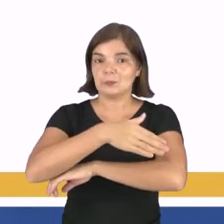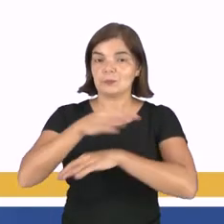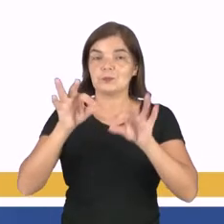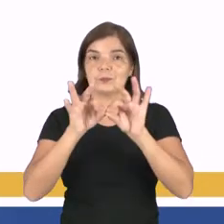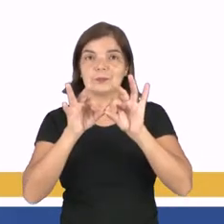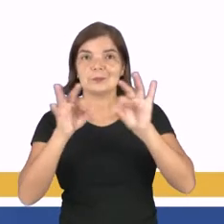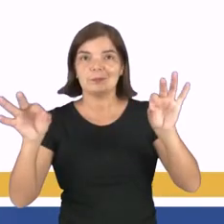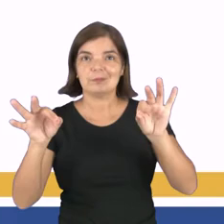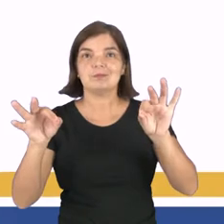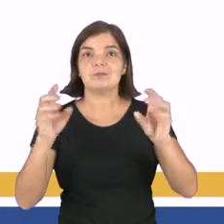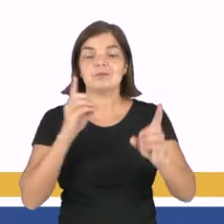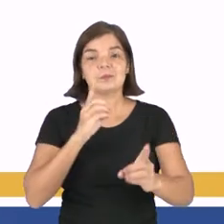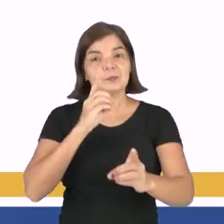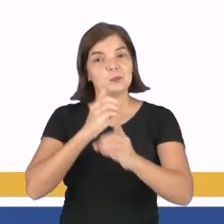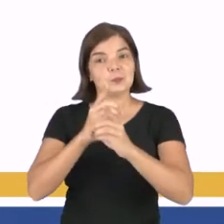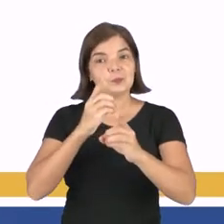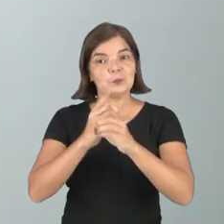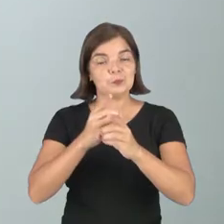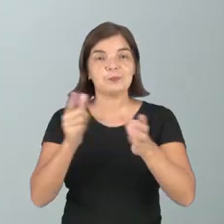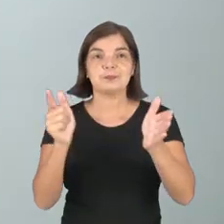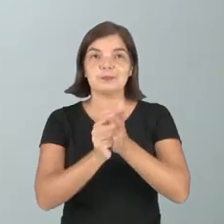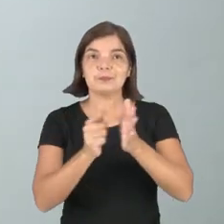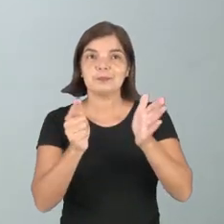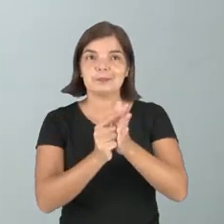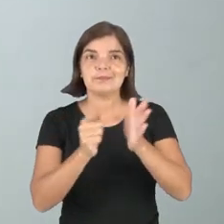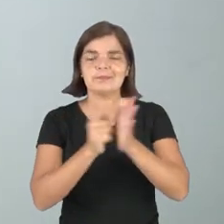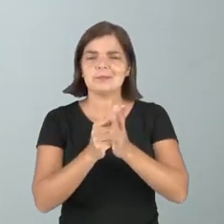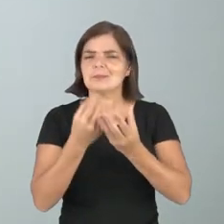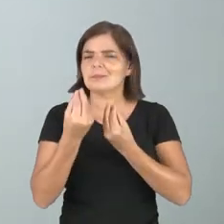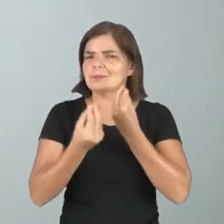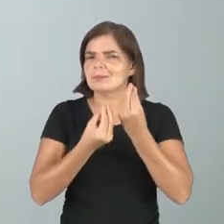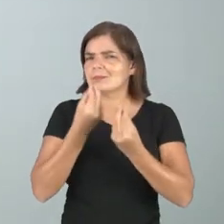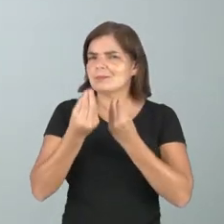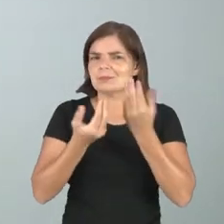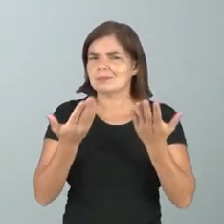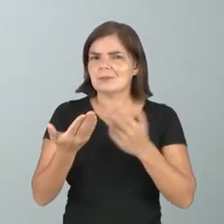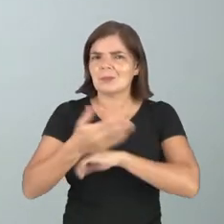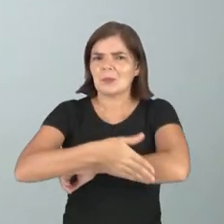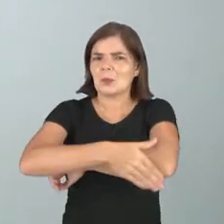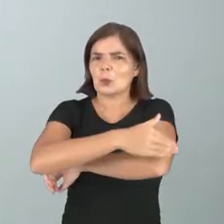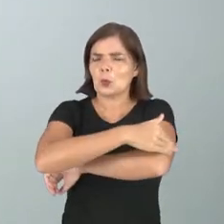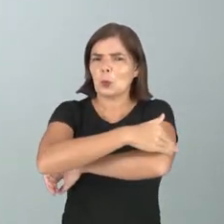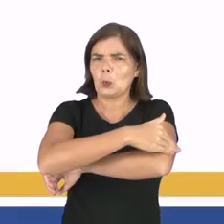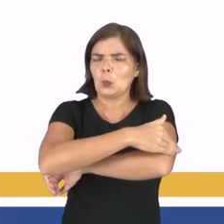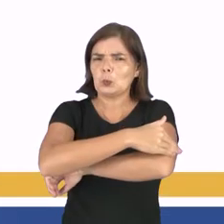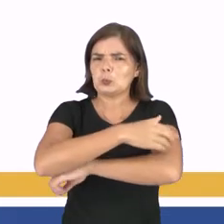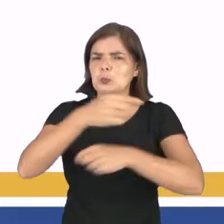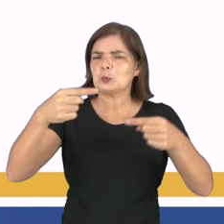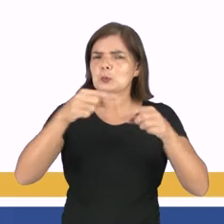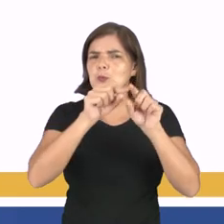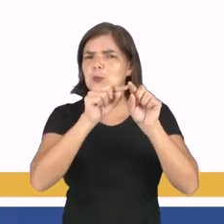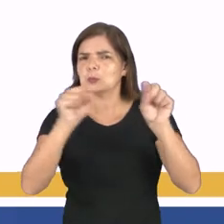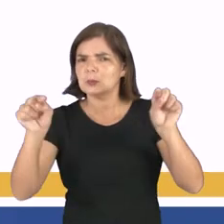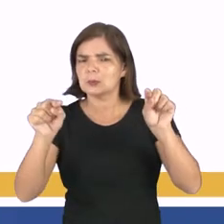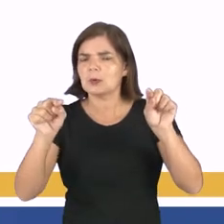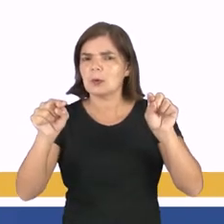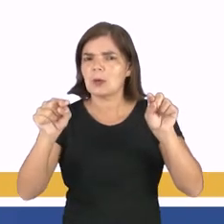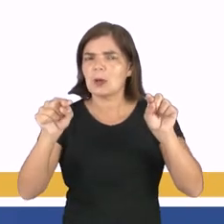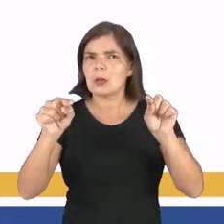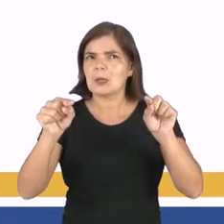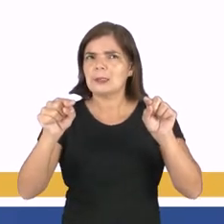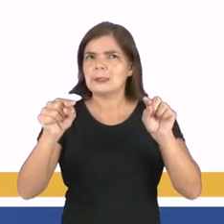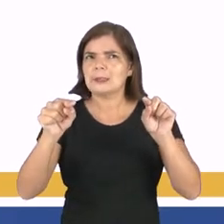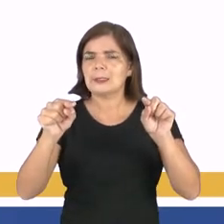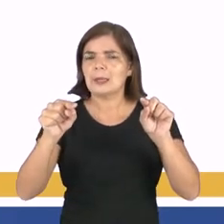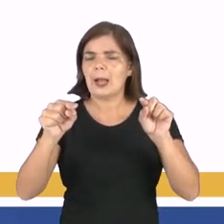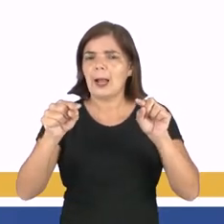encontraram num canto do papel. Como assim a curva e o traço, eles se encontram? Ela escorregadia. A